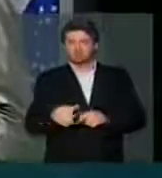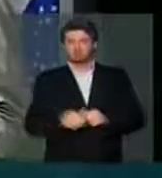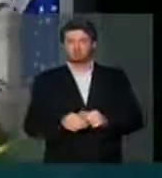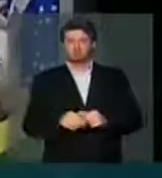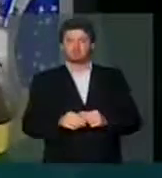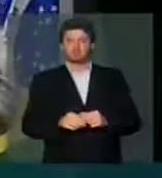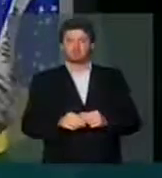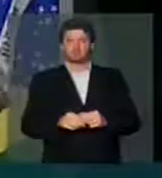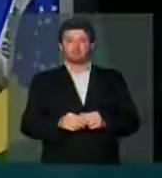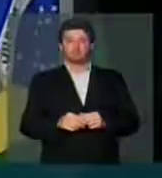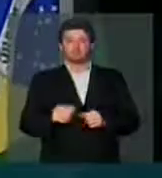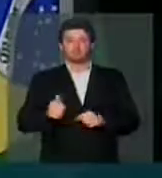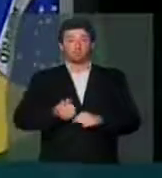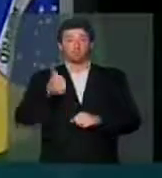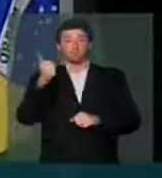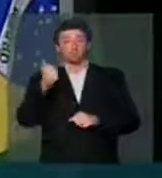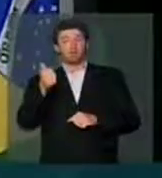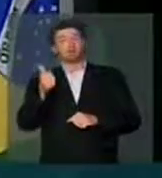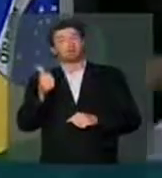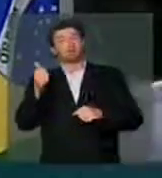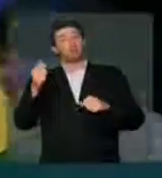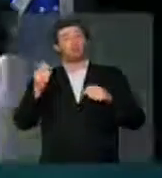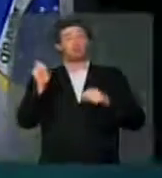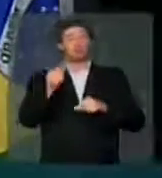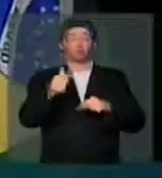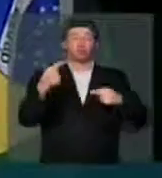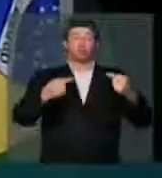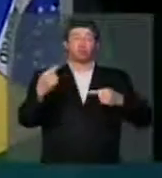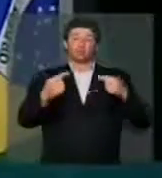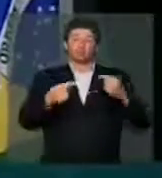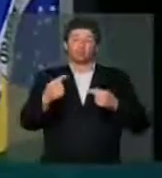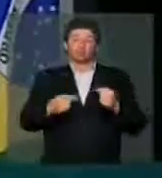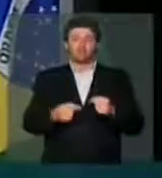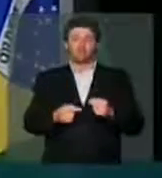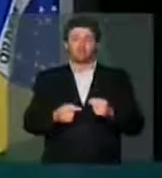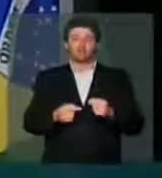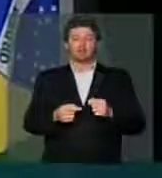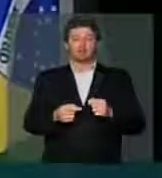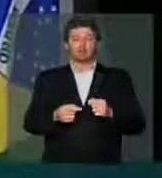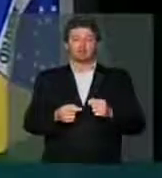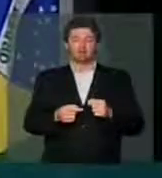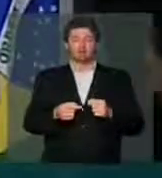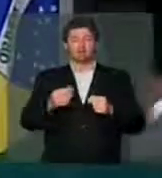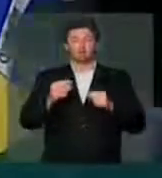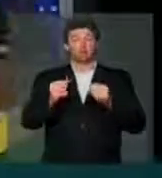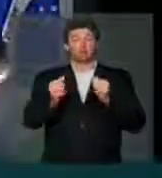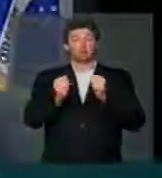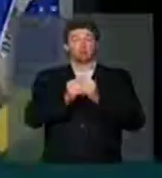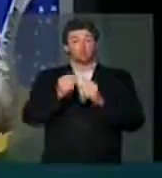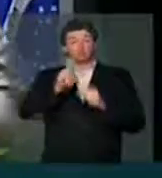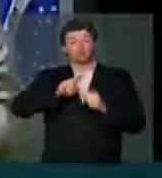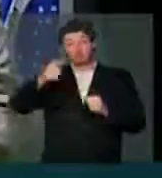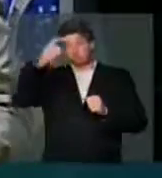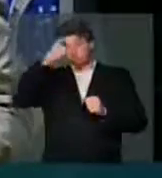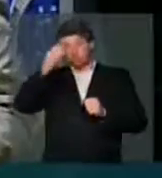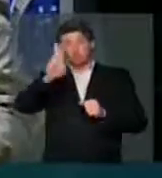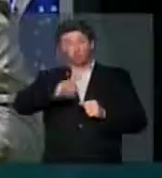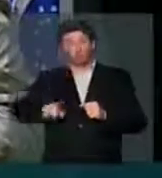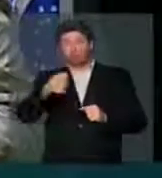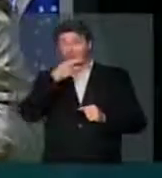nada melhor do que um debate conduzido por argumentação ilógica